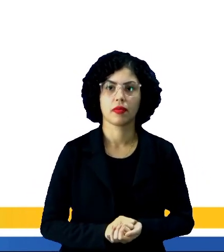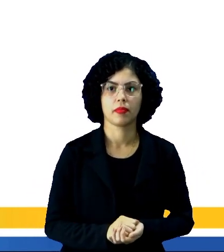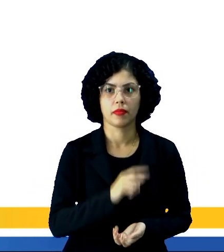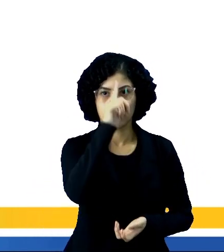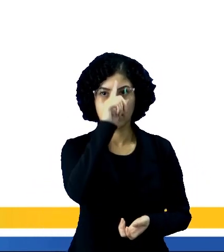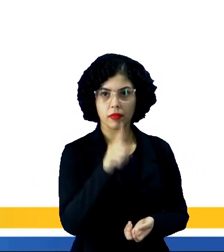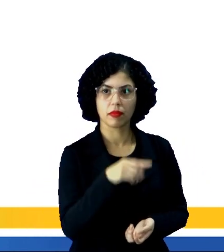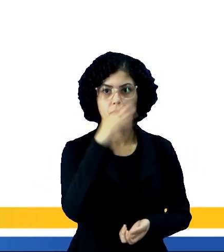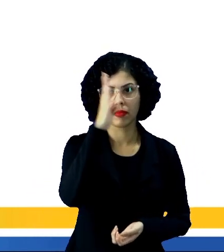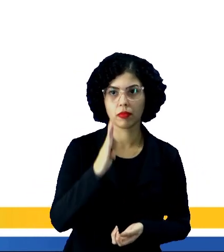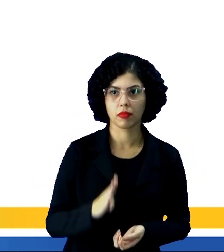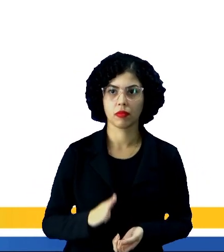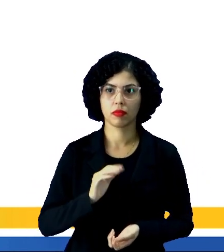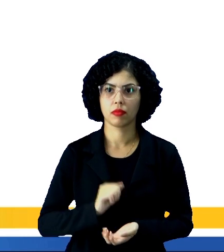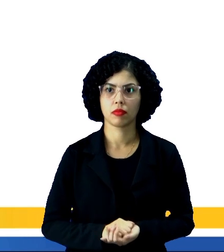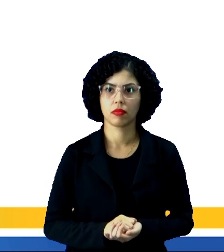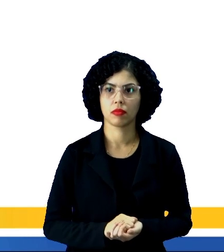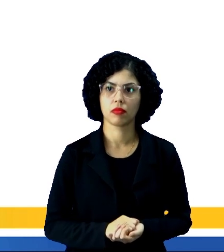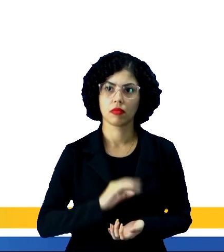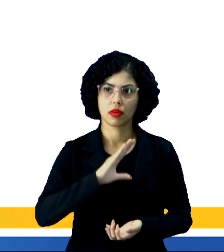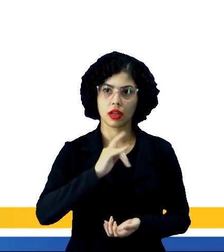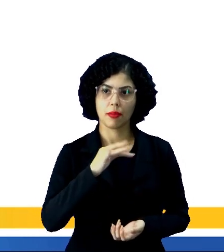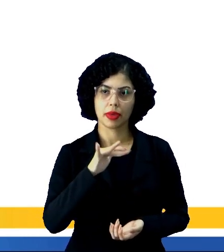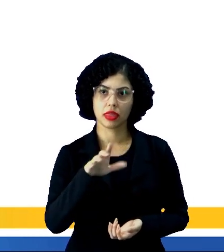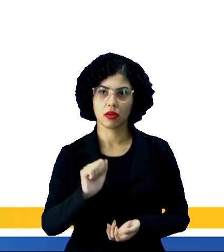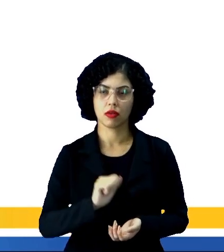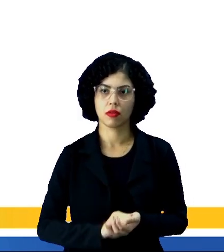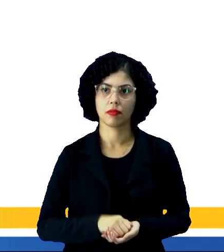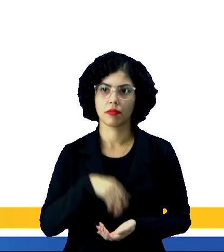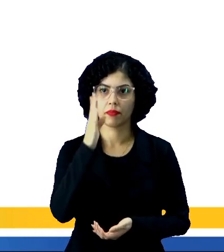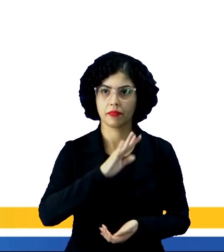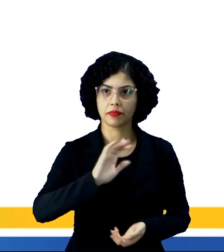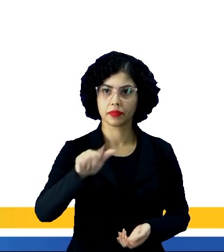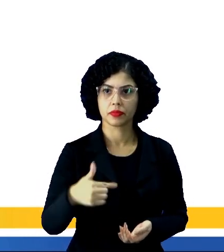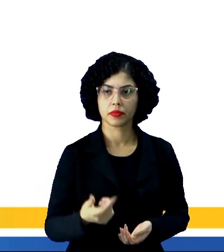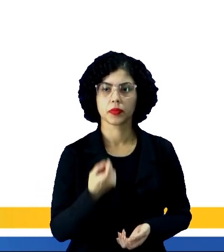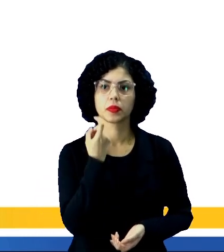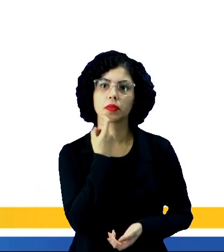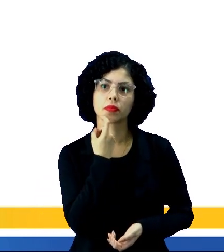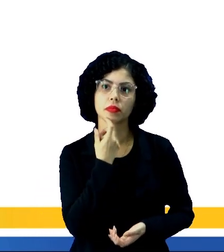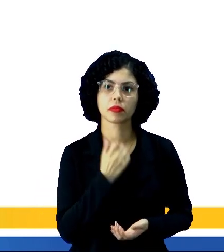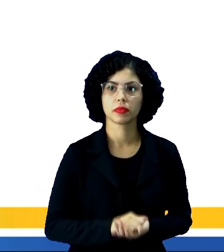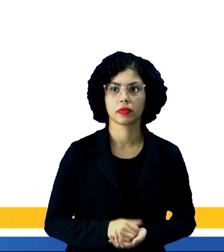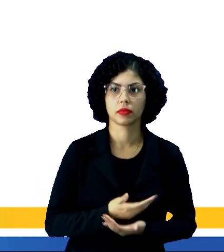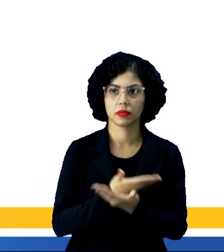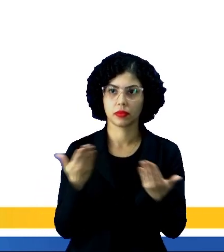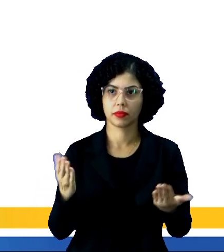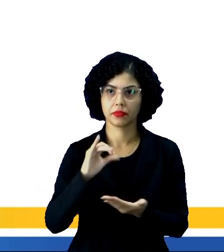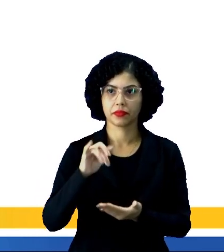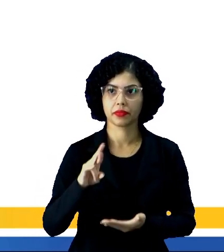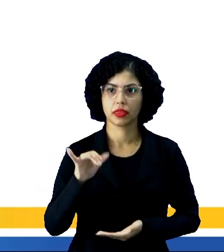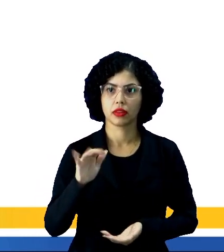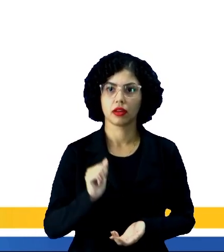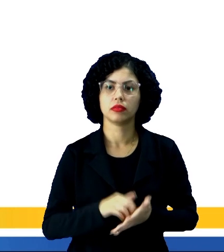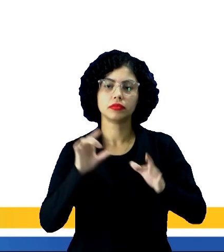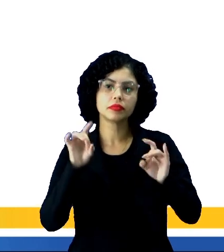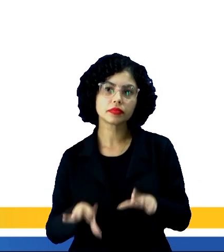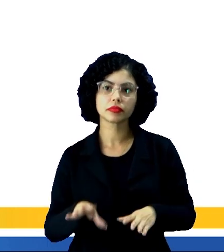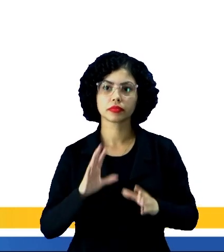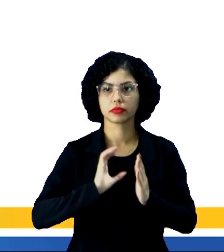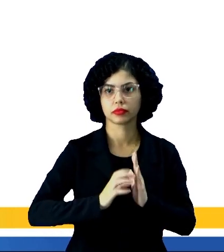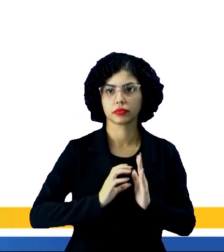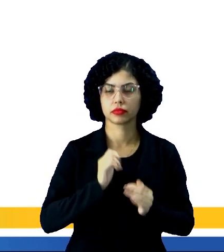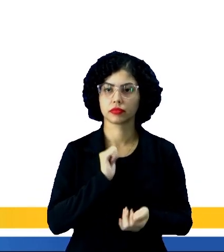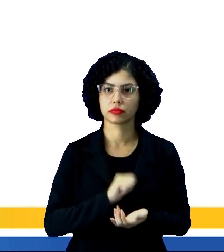titular e capitão da seleção brasileira na próxima sexta-feira, diante de Camarões, na